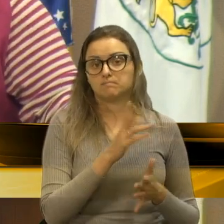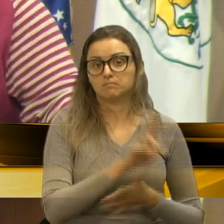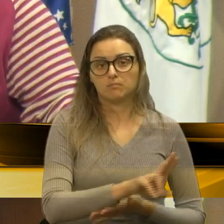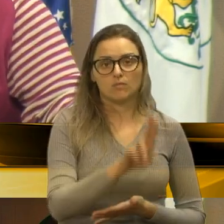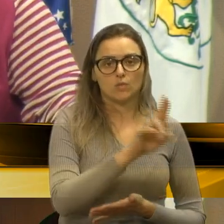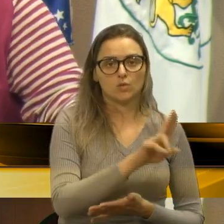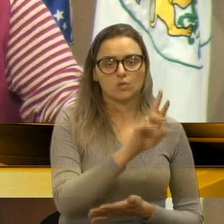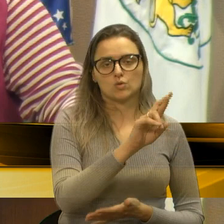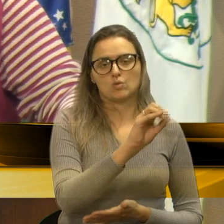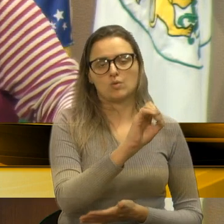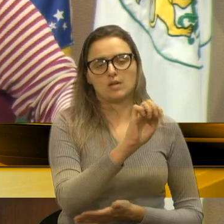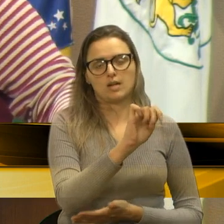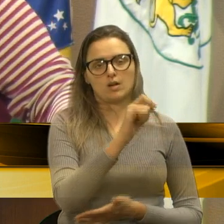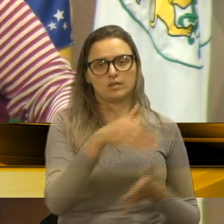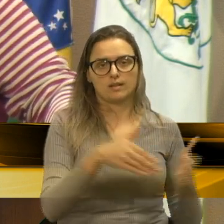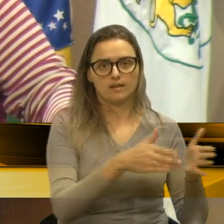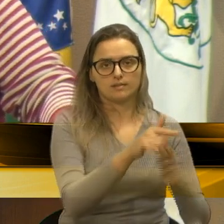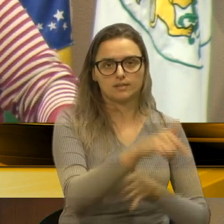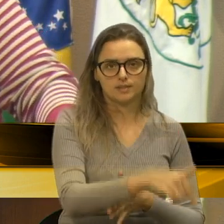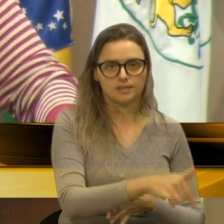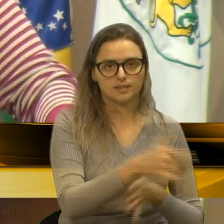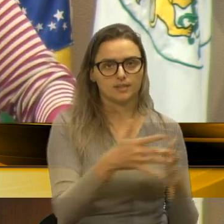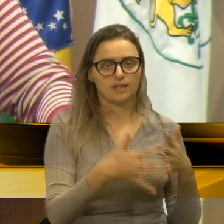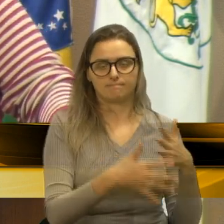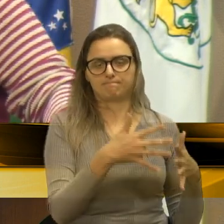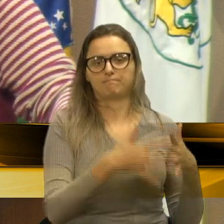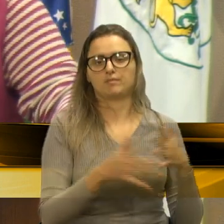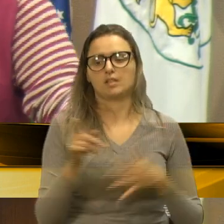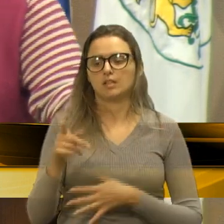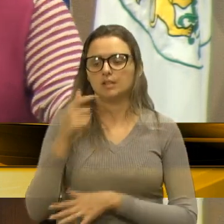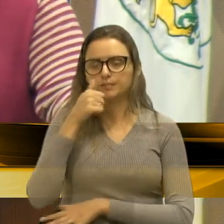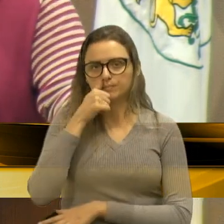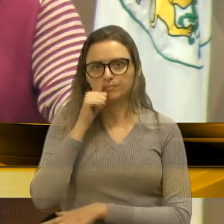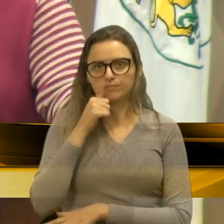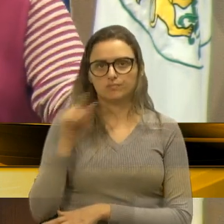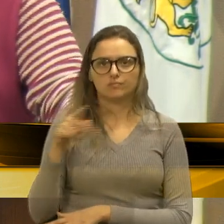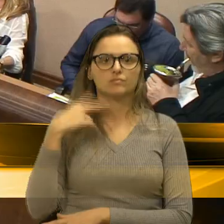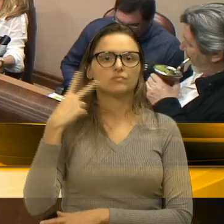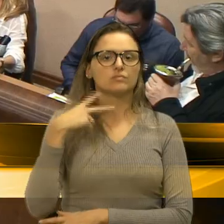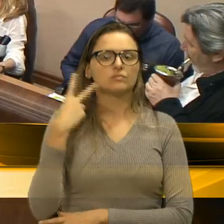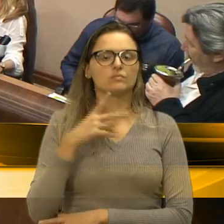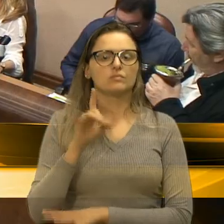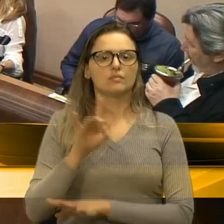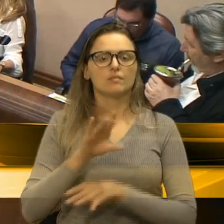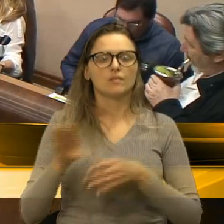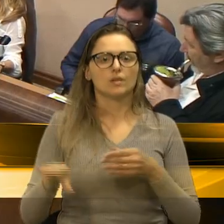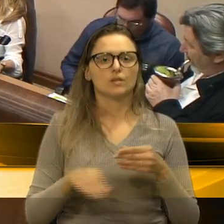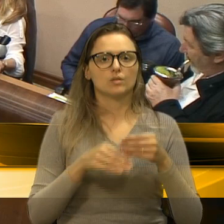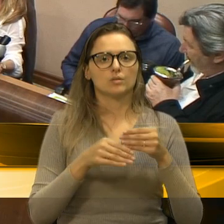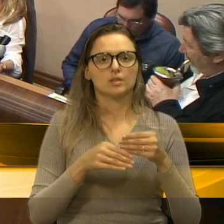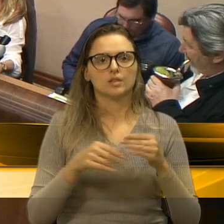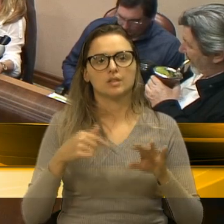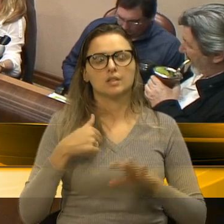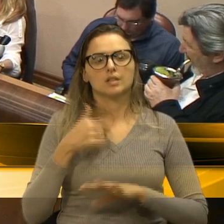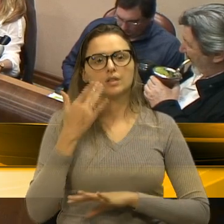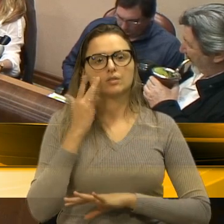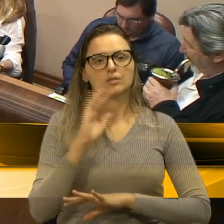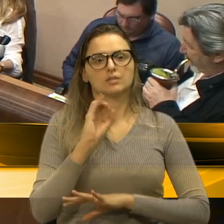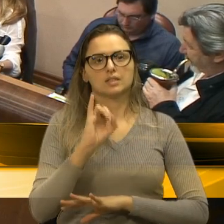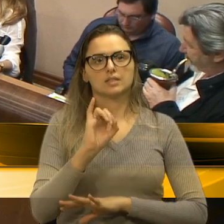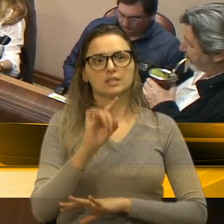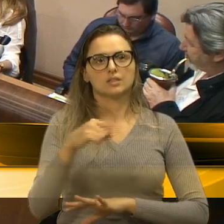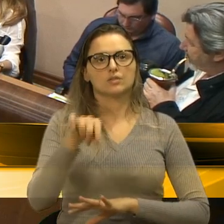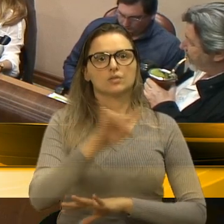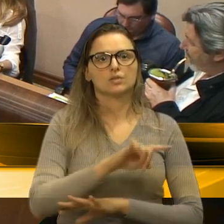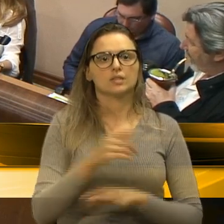Sol e está lá esse trânsito dessa forma. Seu aparte, vereadora Paula. Vereadora, apenas para contribuir, eu não sei se os demais escutaram,